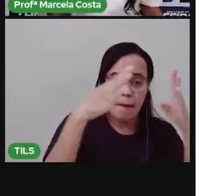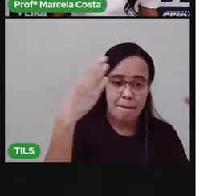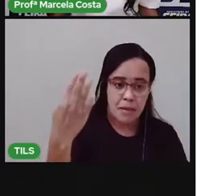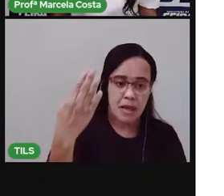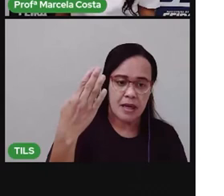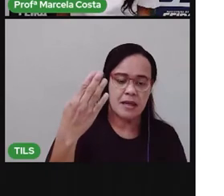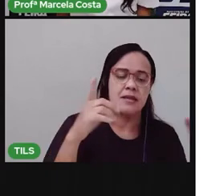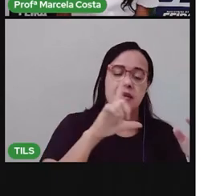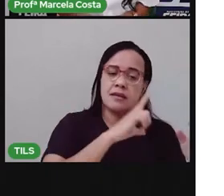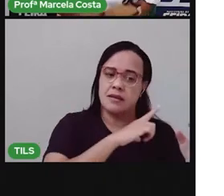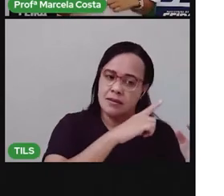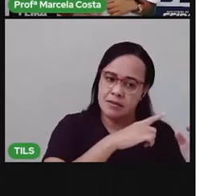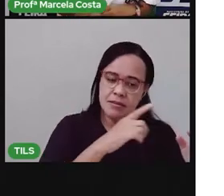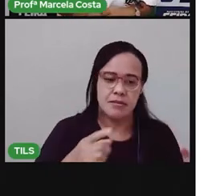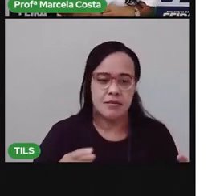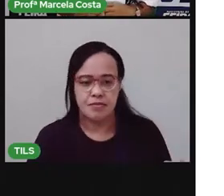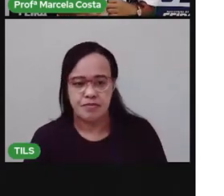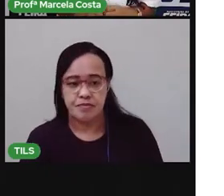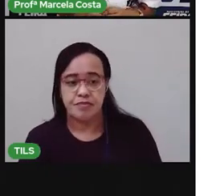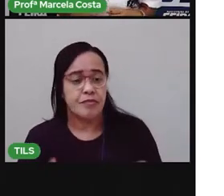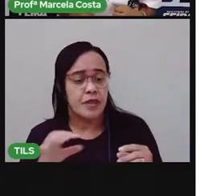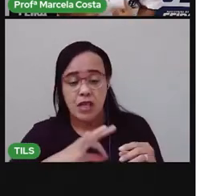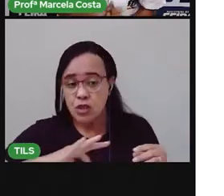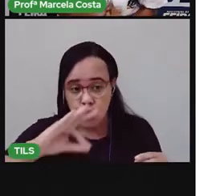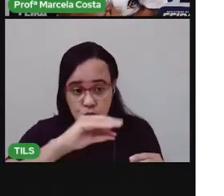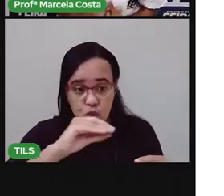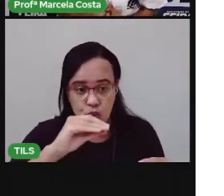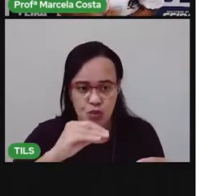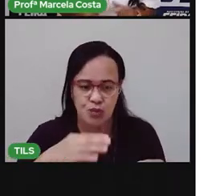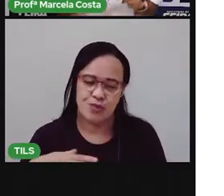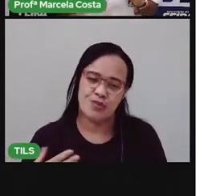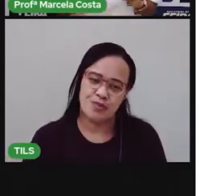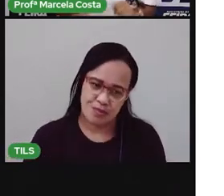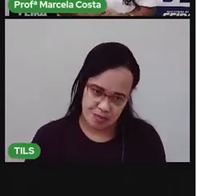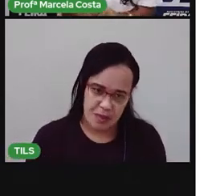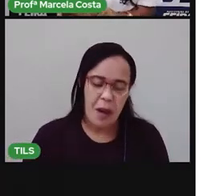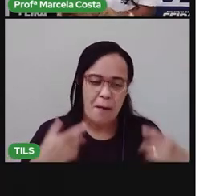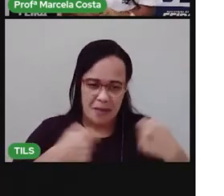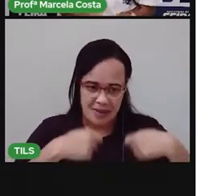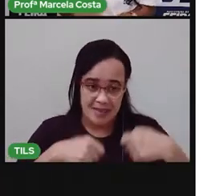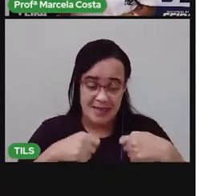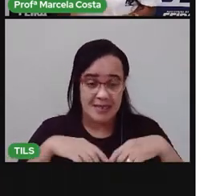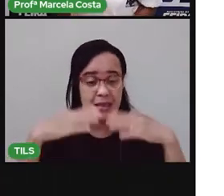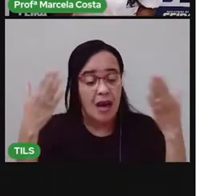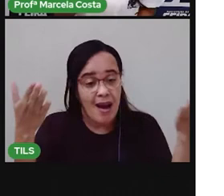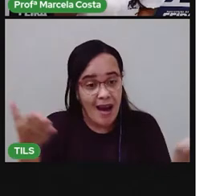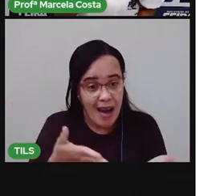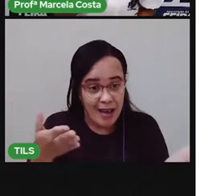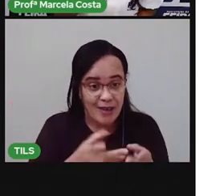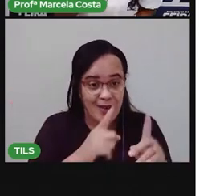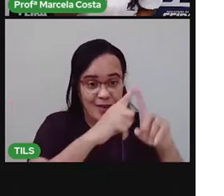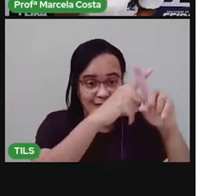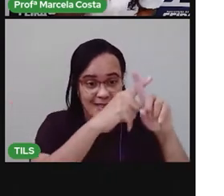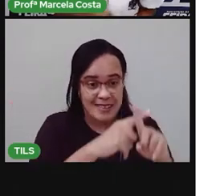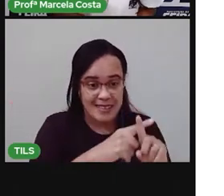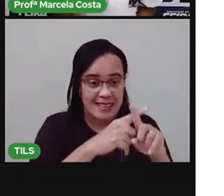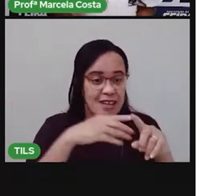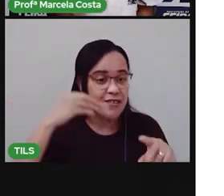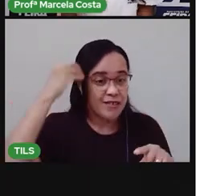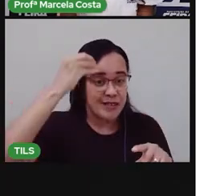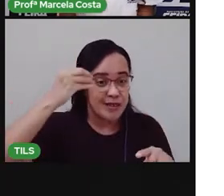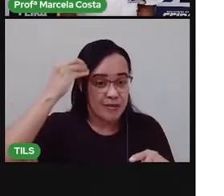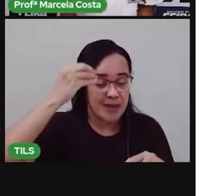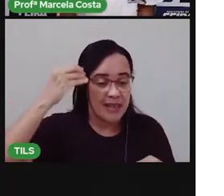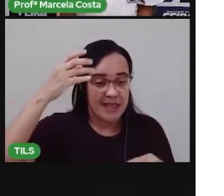esperado o momento do nosso desafio e nesse desafio de hoje a gente vai fazer uma experiência científica